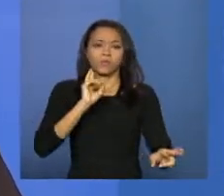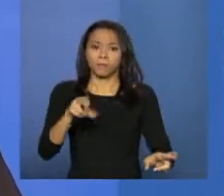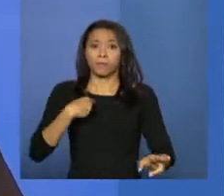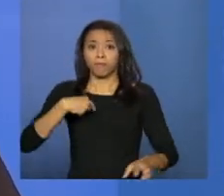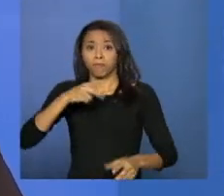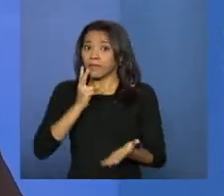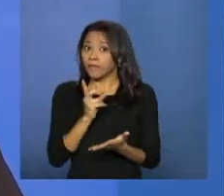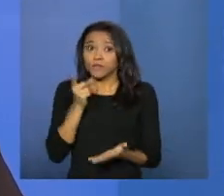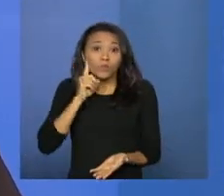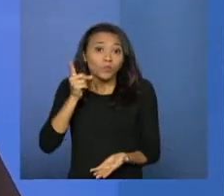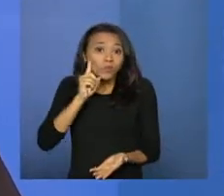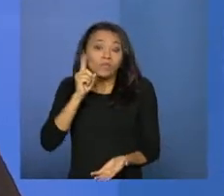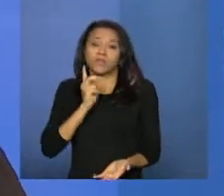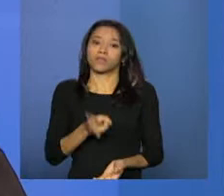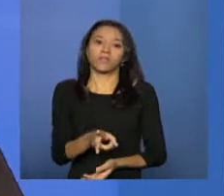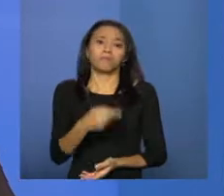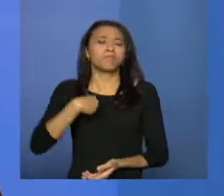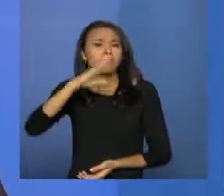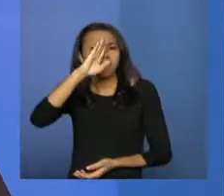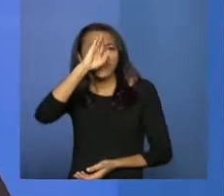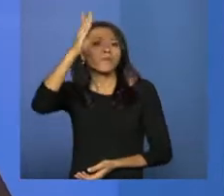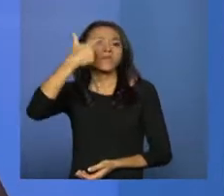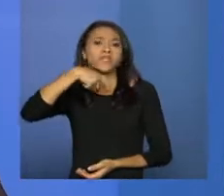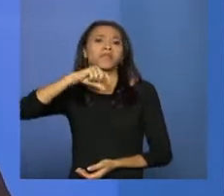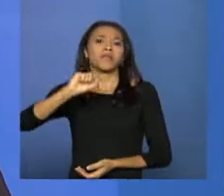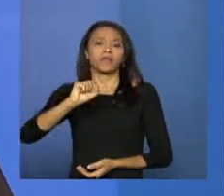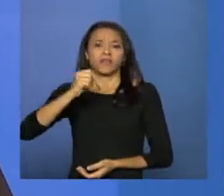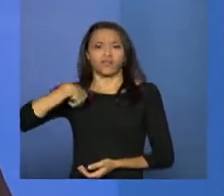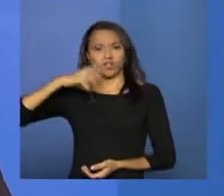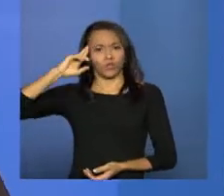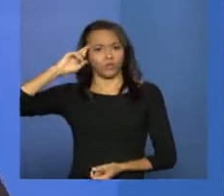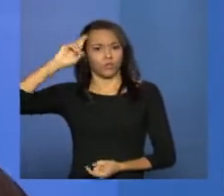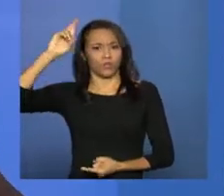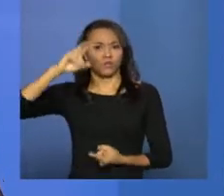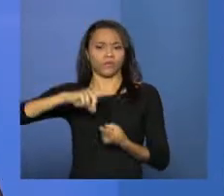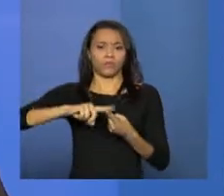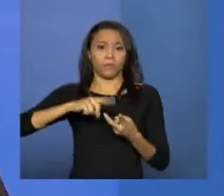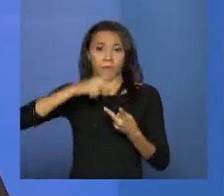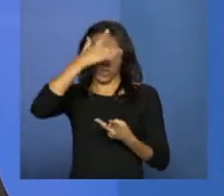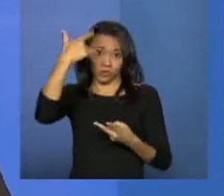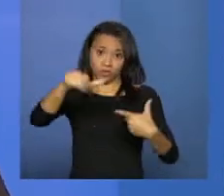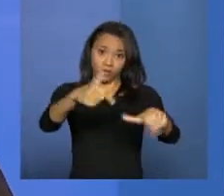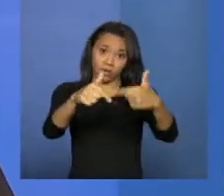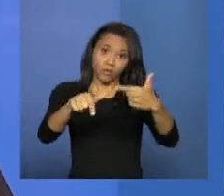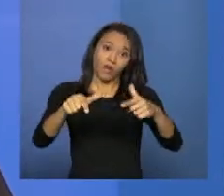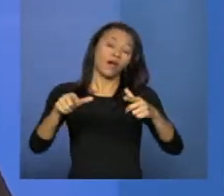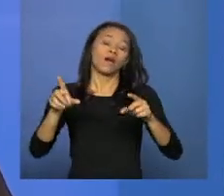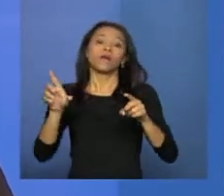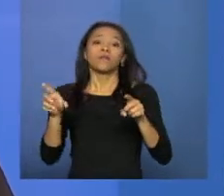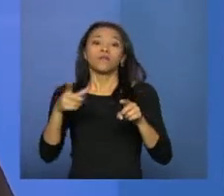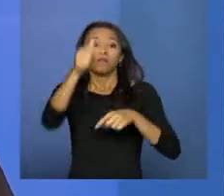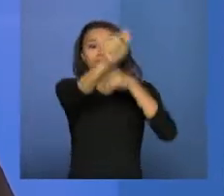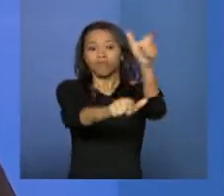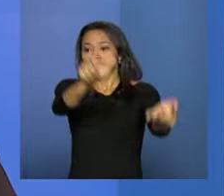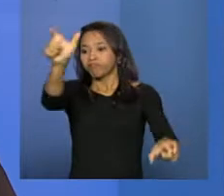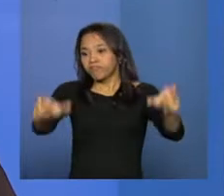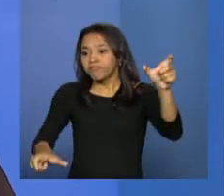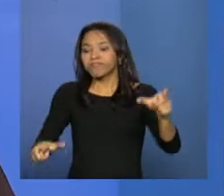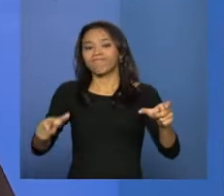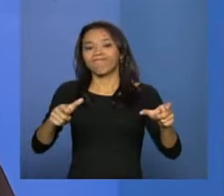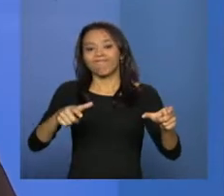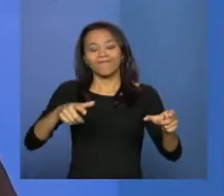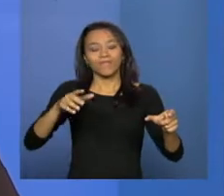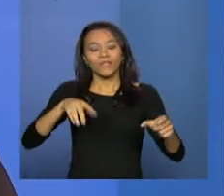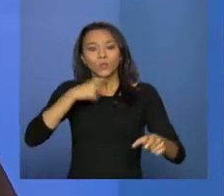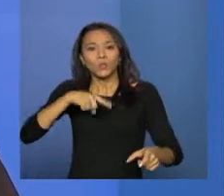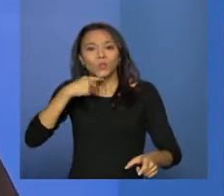de gestores, de trabalhadores, do fórum, dos próprios trabalhadores, desta,